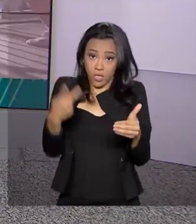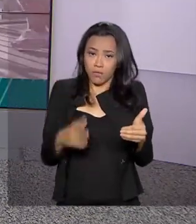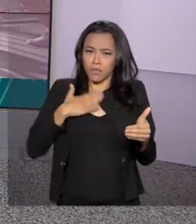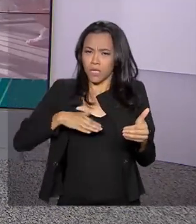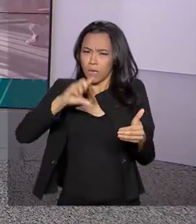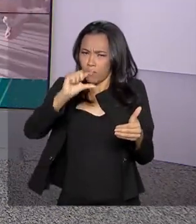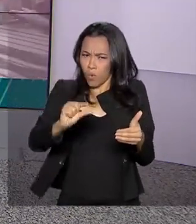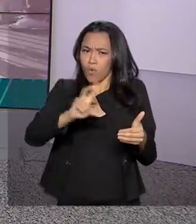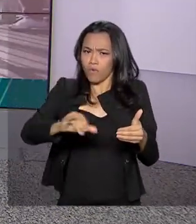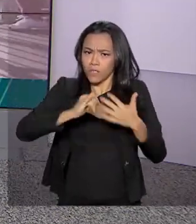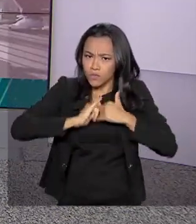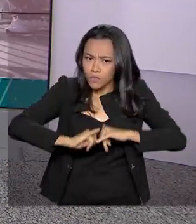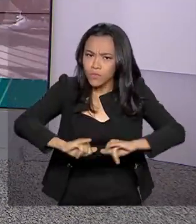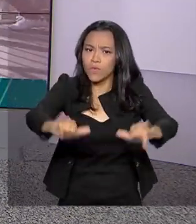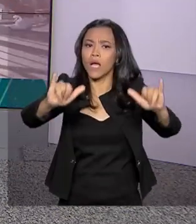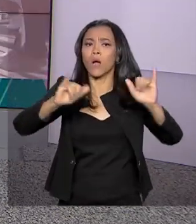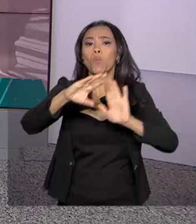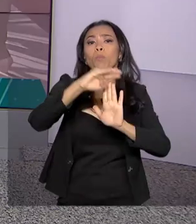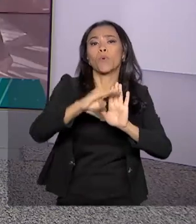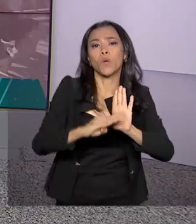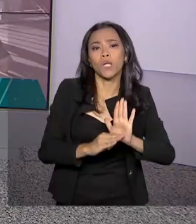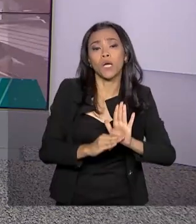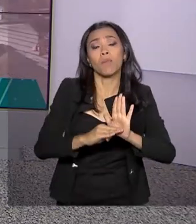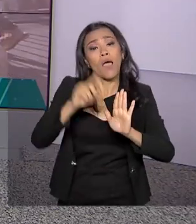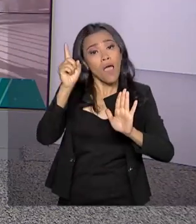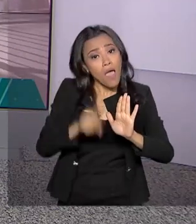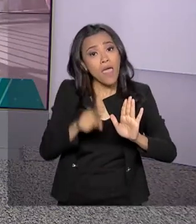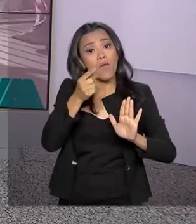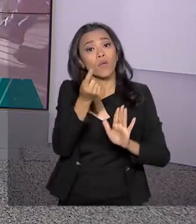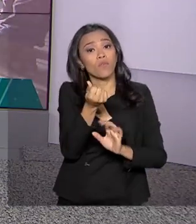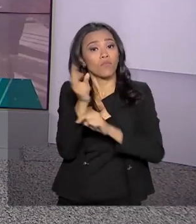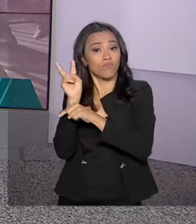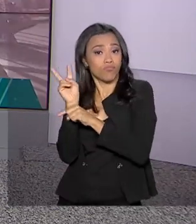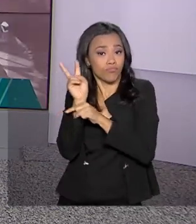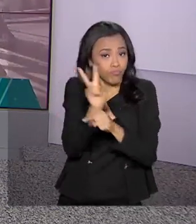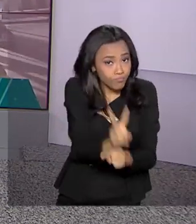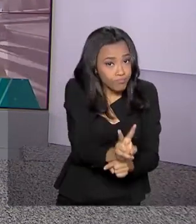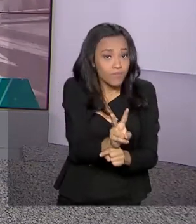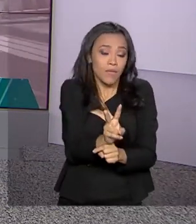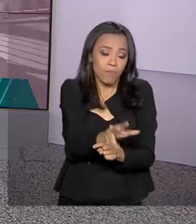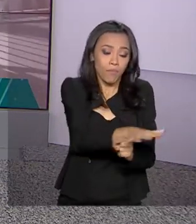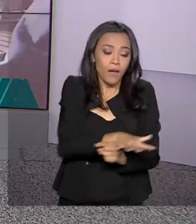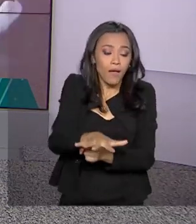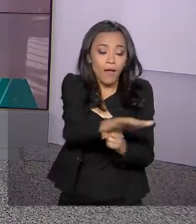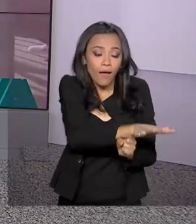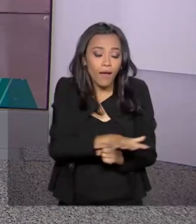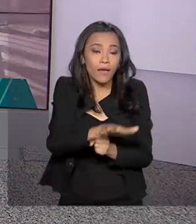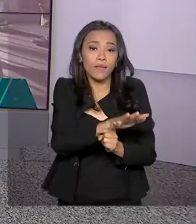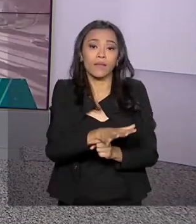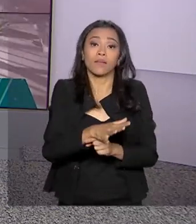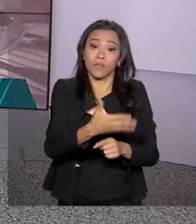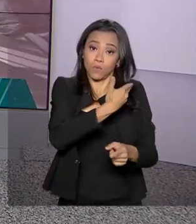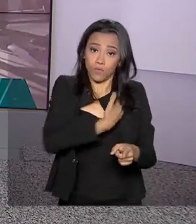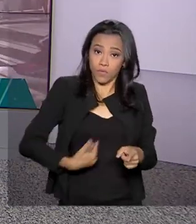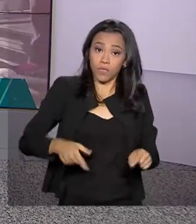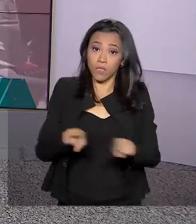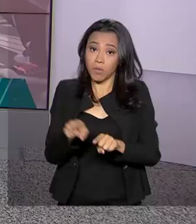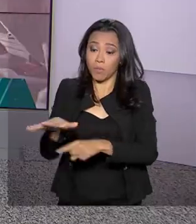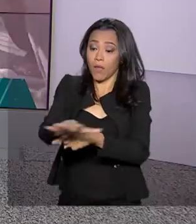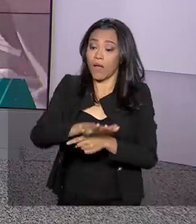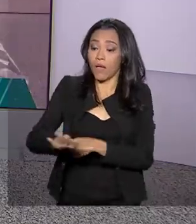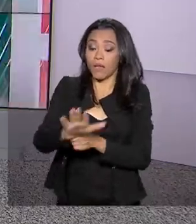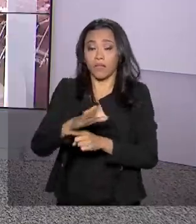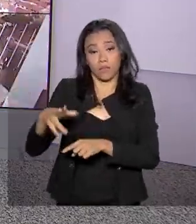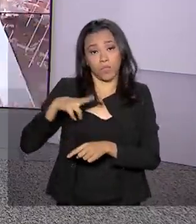pouco o programa Retrem, uma linha de financiamento para os setores público e privado comprarem novas